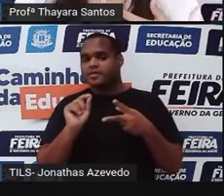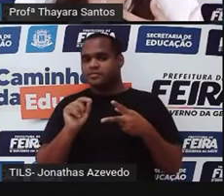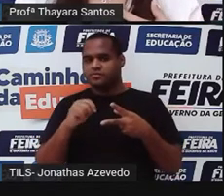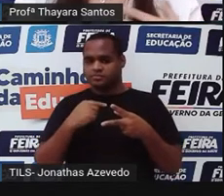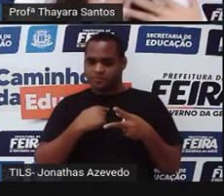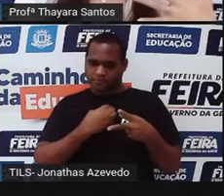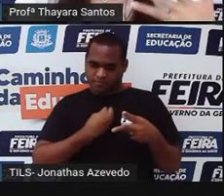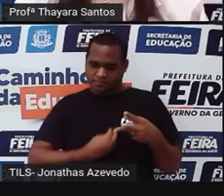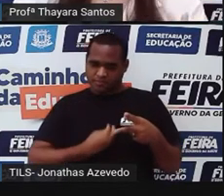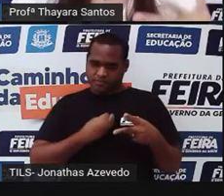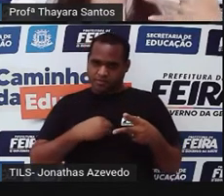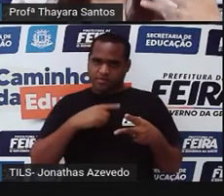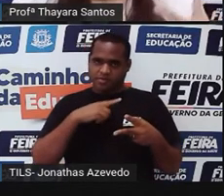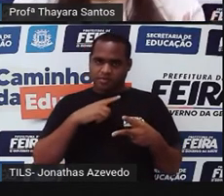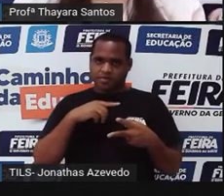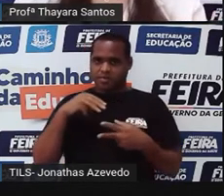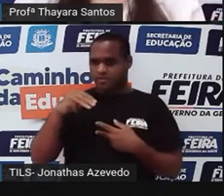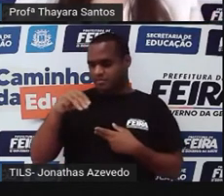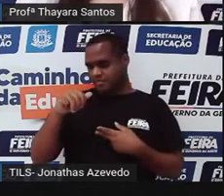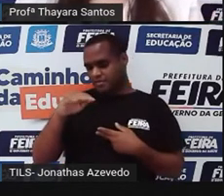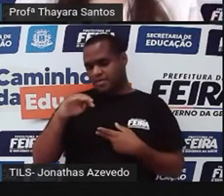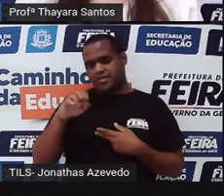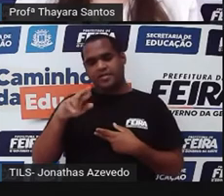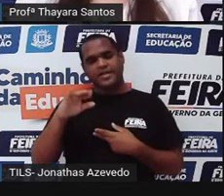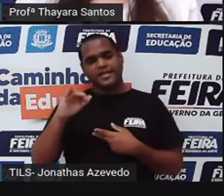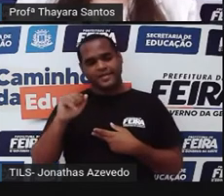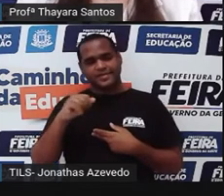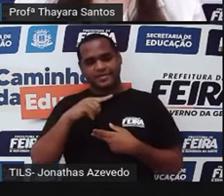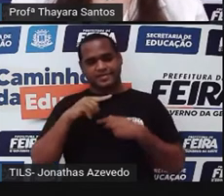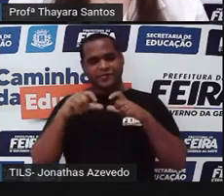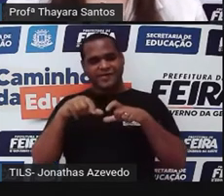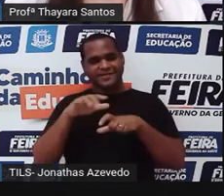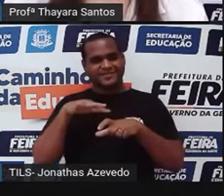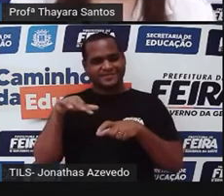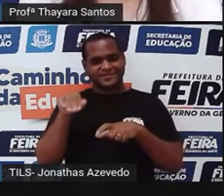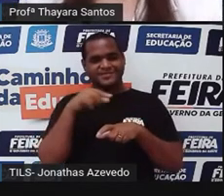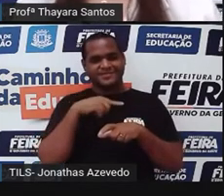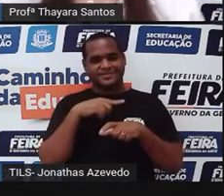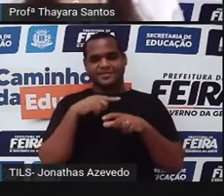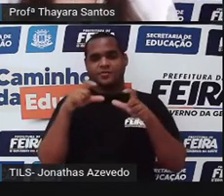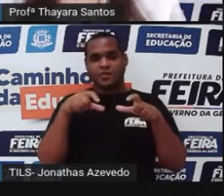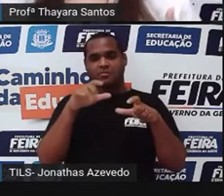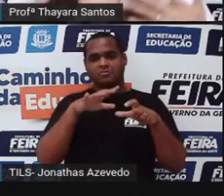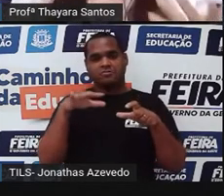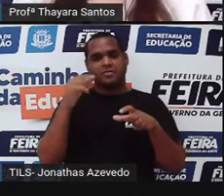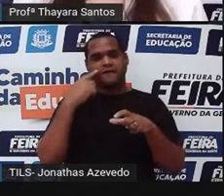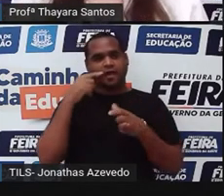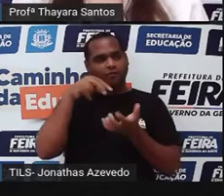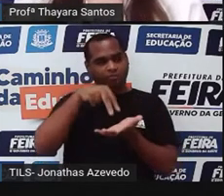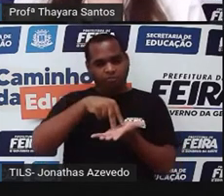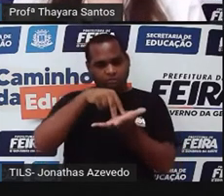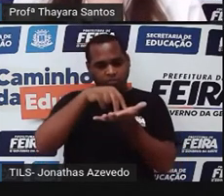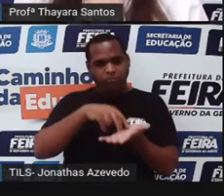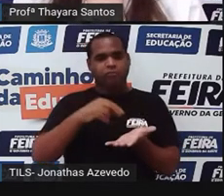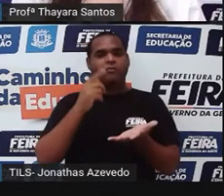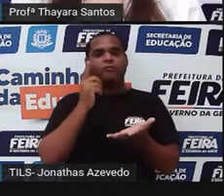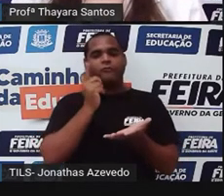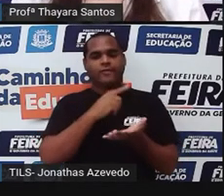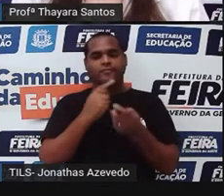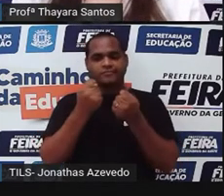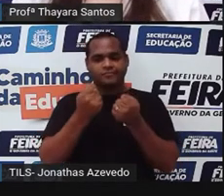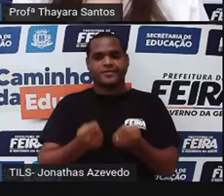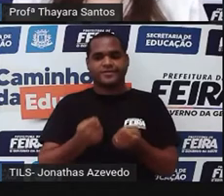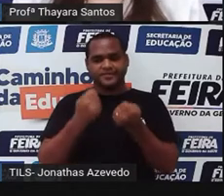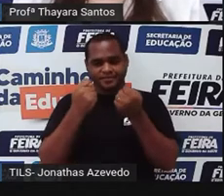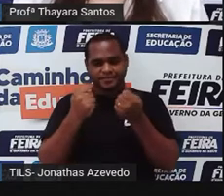Eu que estou aqui, eu sou matéria porque eu possuo massa e ocupo um lugar no espaço, né? Se eu subir numa balança, eu vou conseguir ver a quantidade de massa que eu tenho.